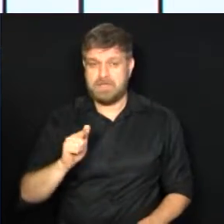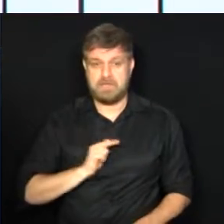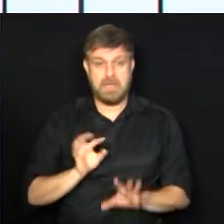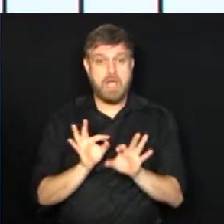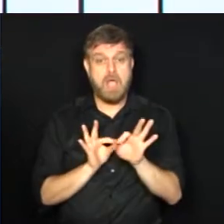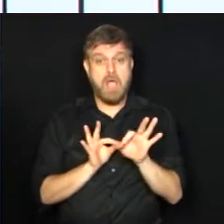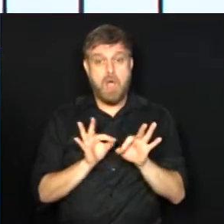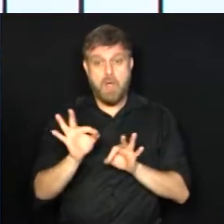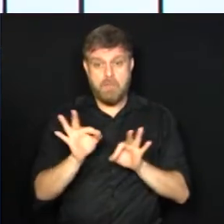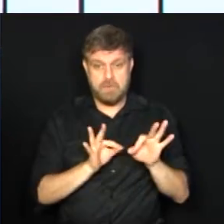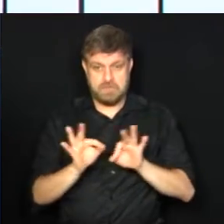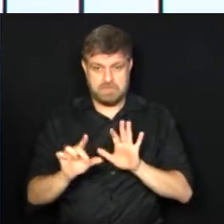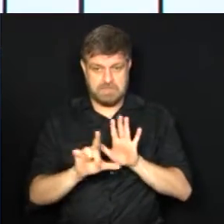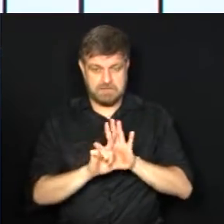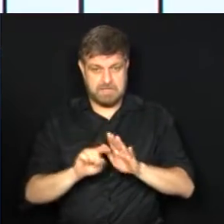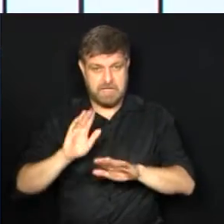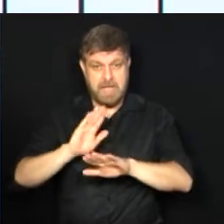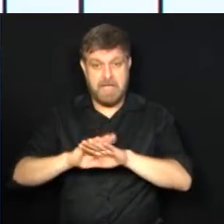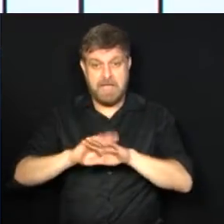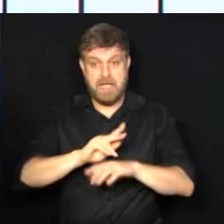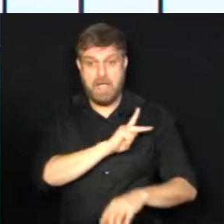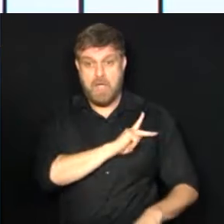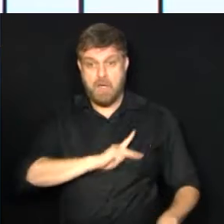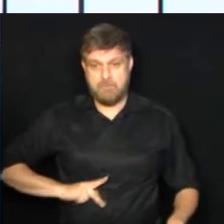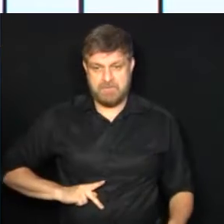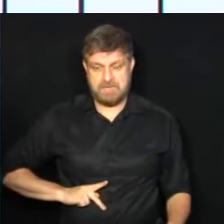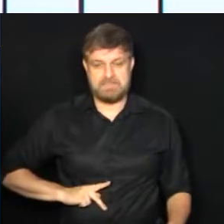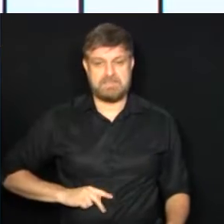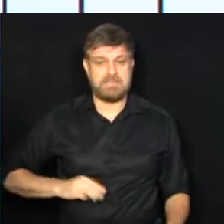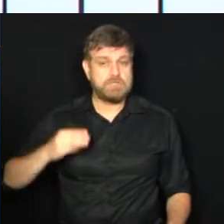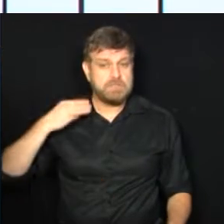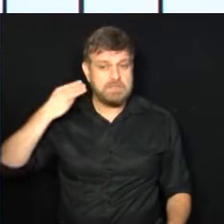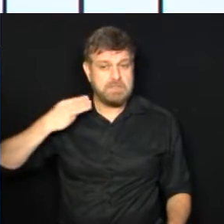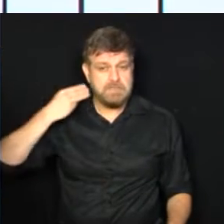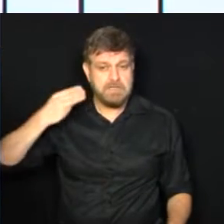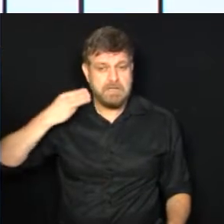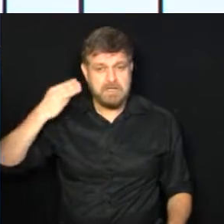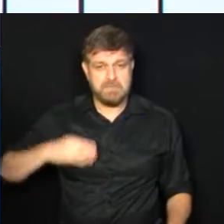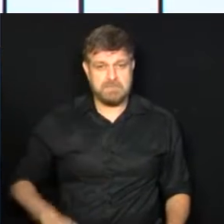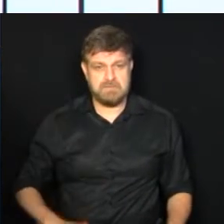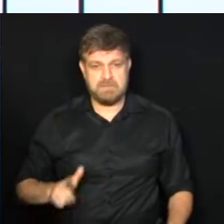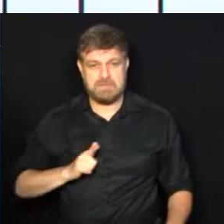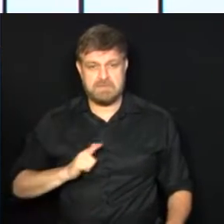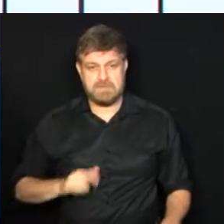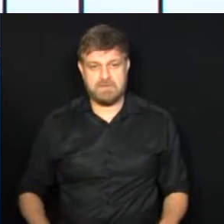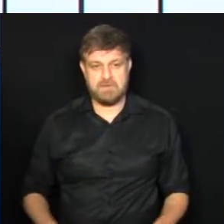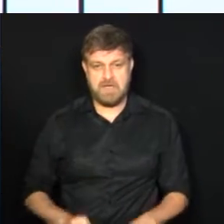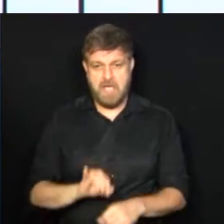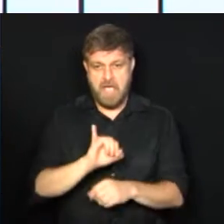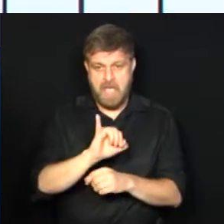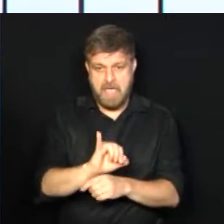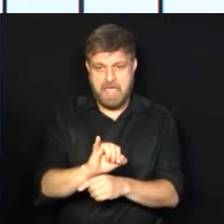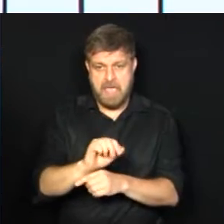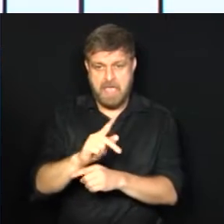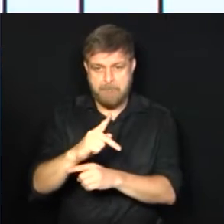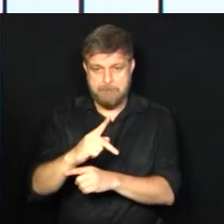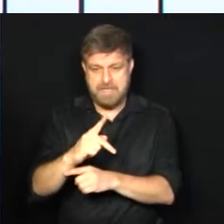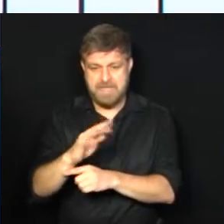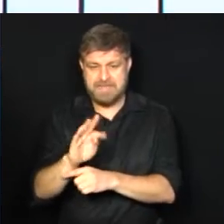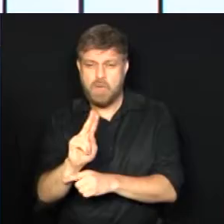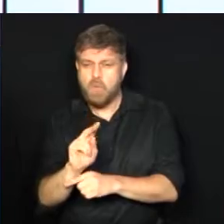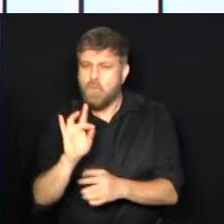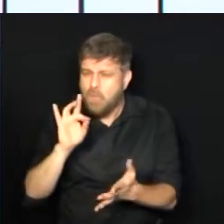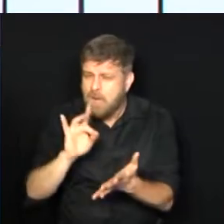projeto de autoria do presidente da Câmara, que fala da denominação do IPTU real, que é nada